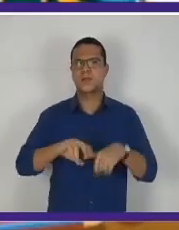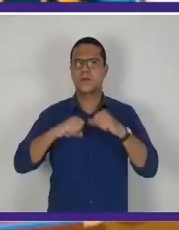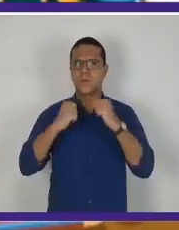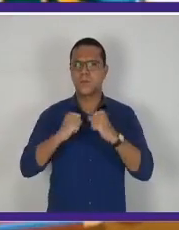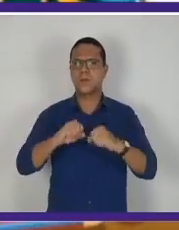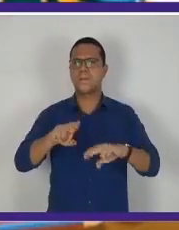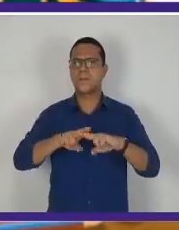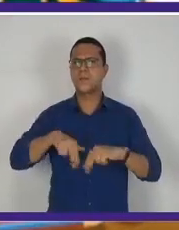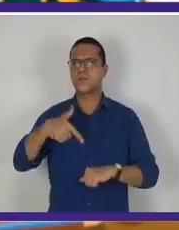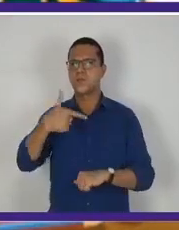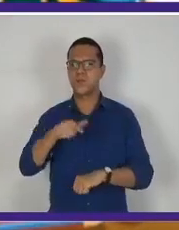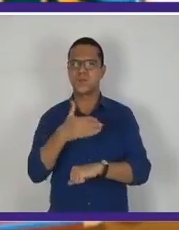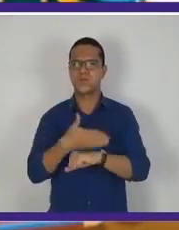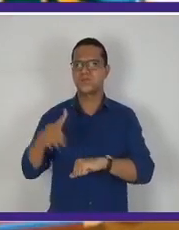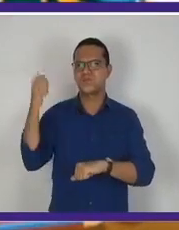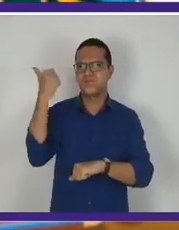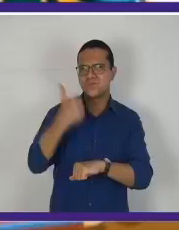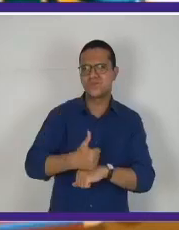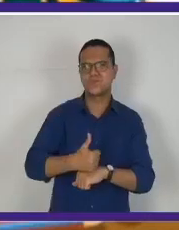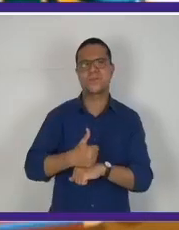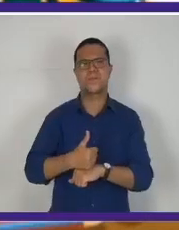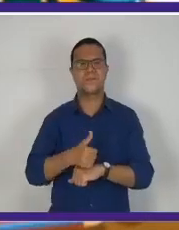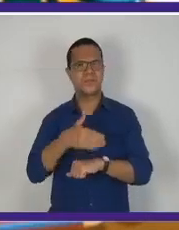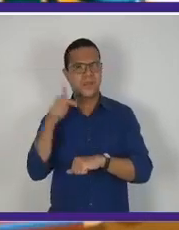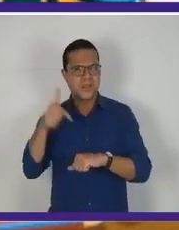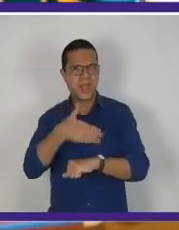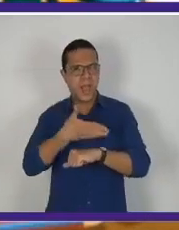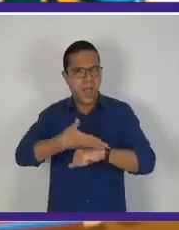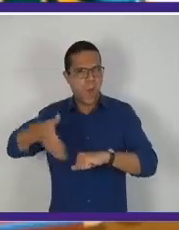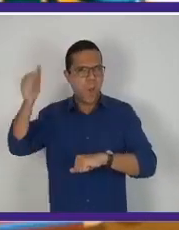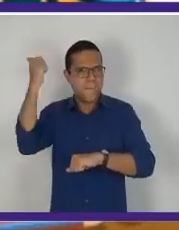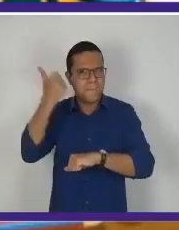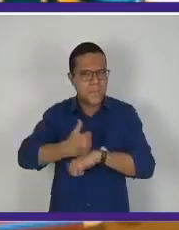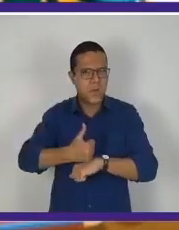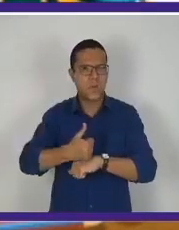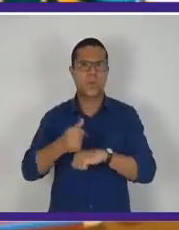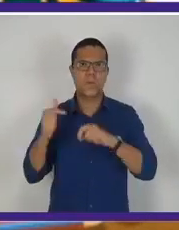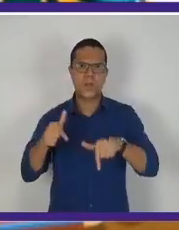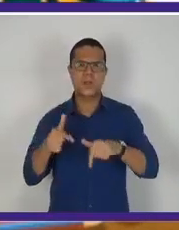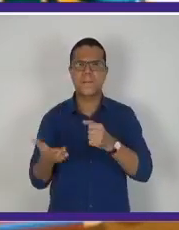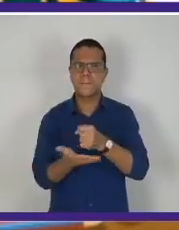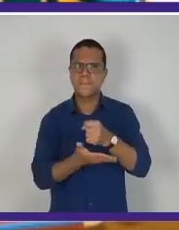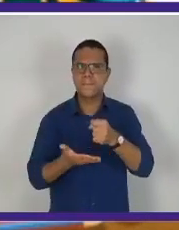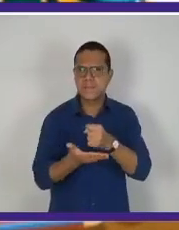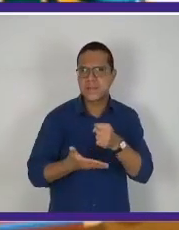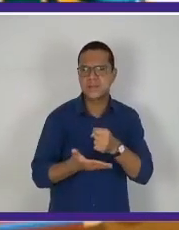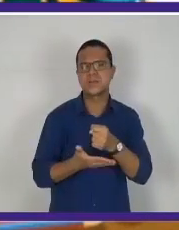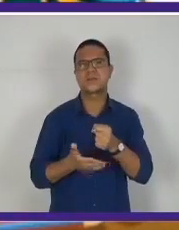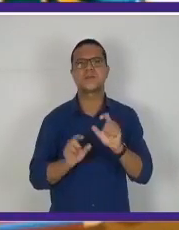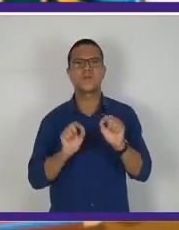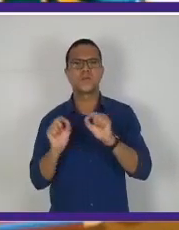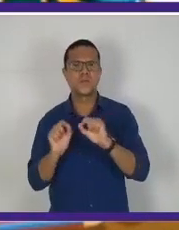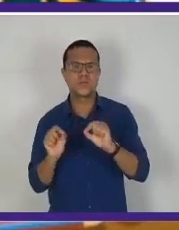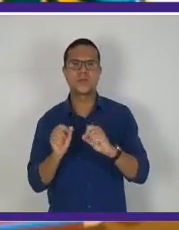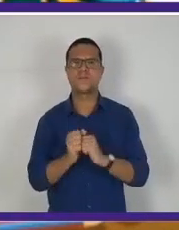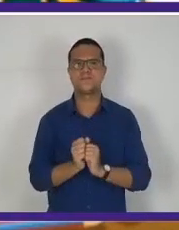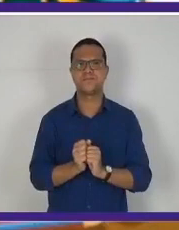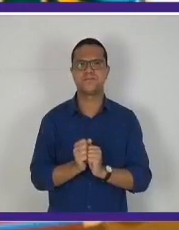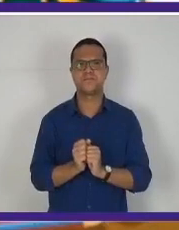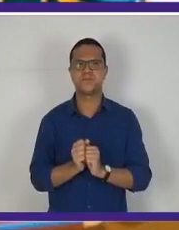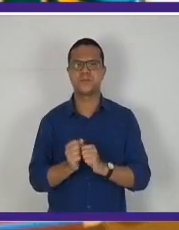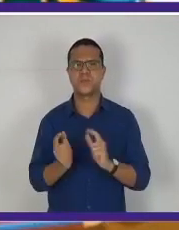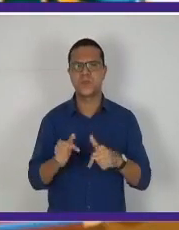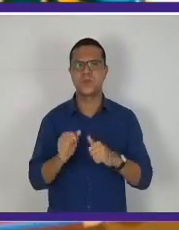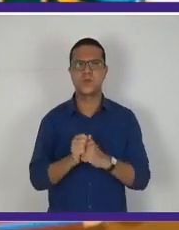novo golpe. Esse golpe, dessa vez, ele baseia-se numa suposta